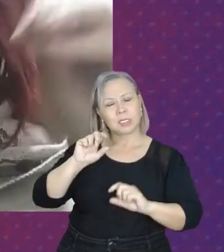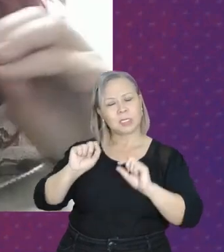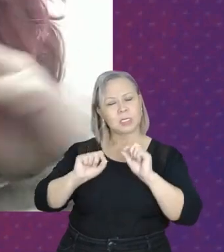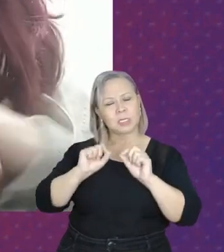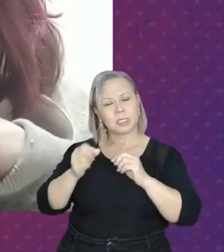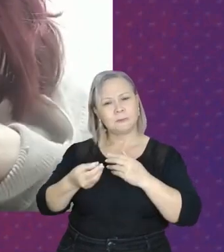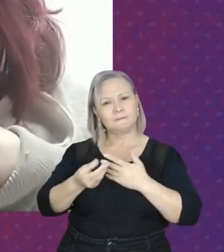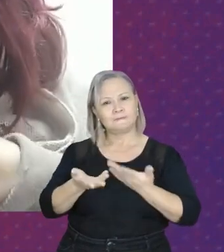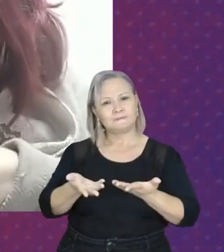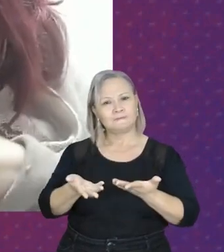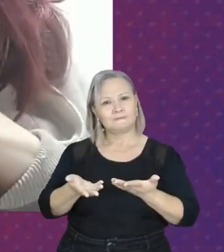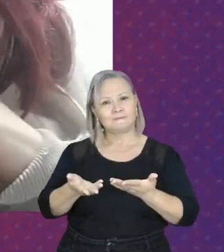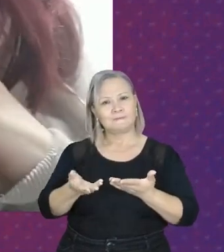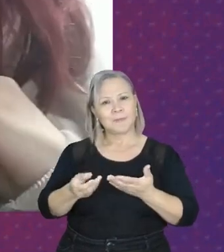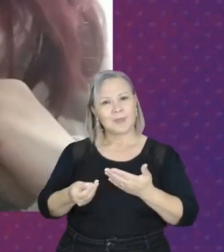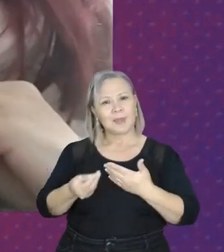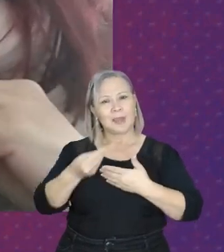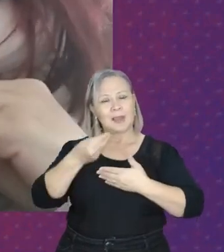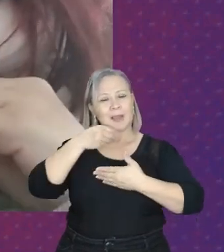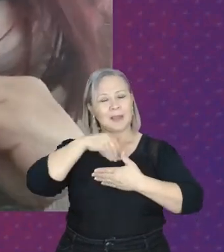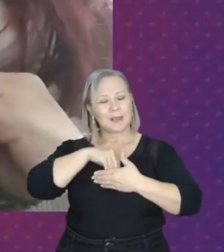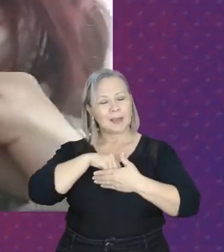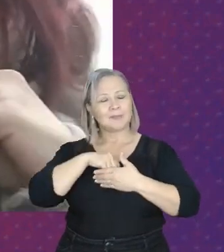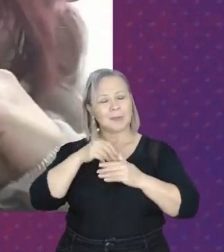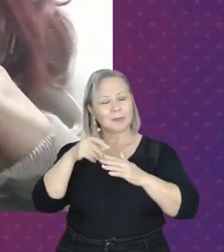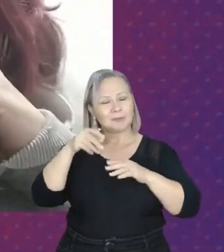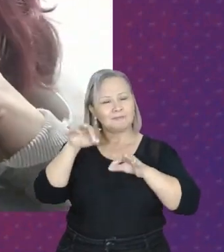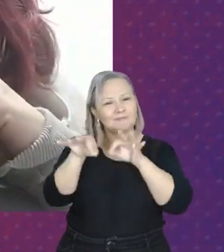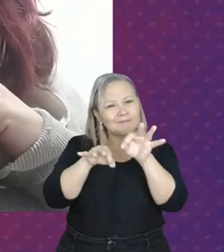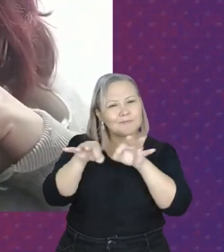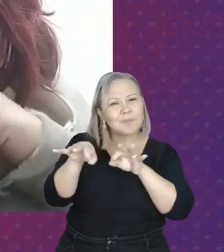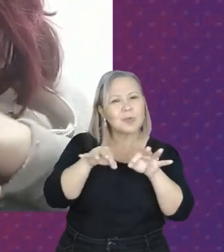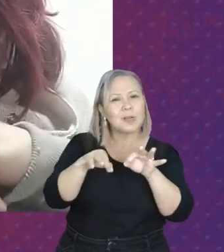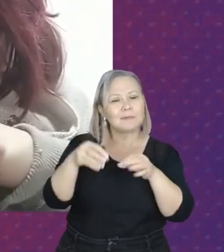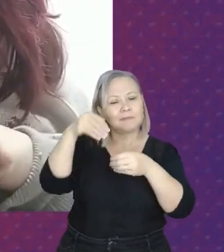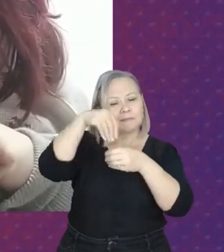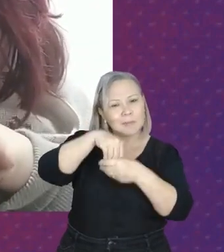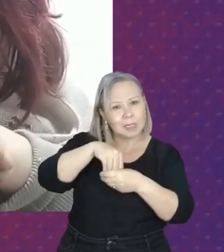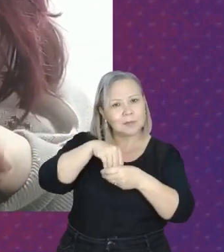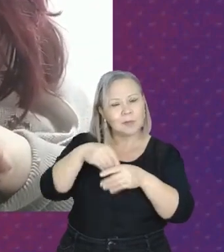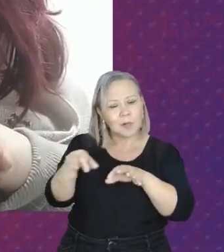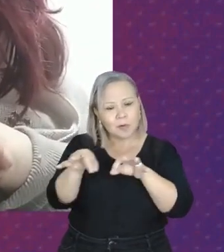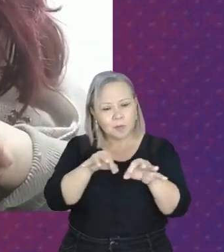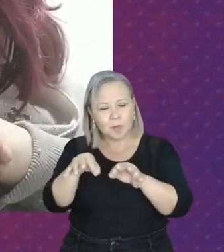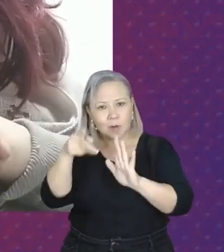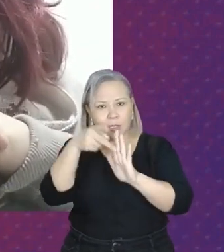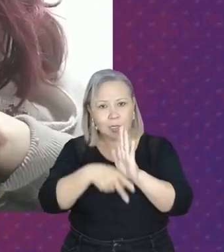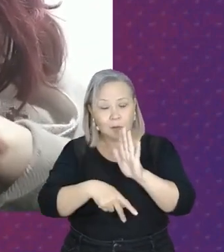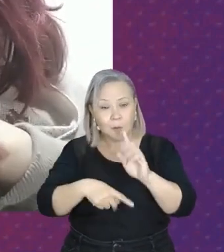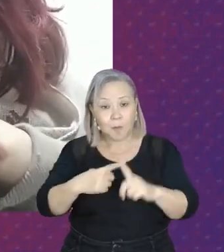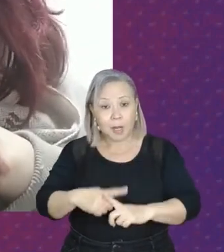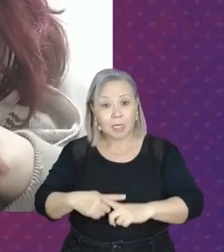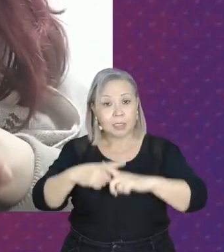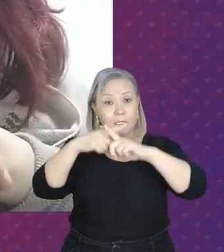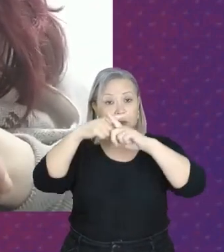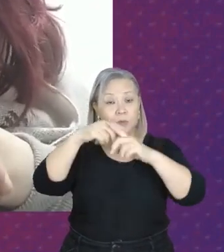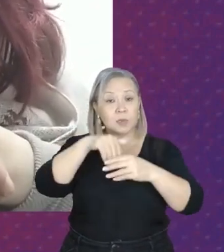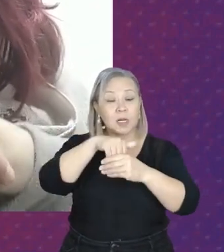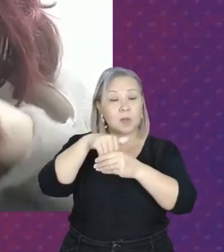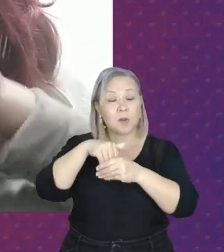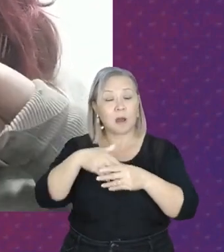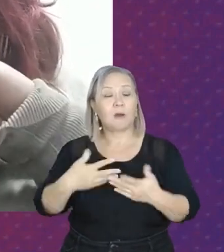dentro dos nossos planos para a disputa eleitoral, é que